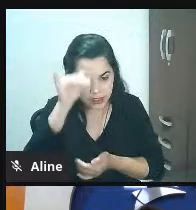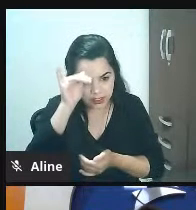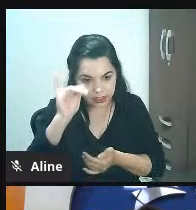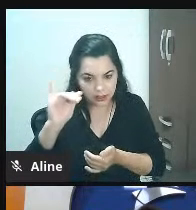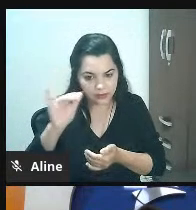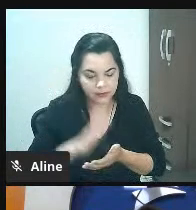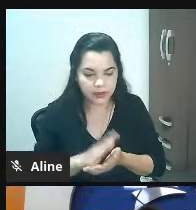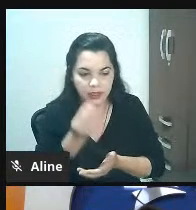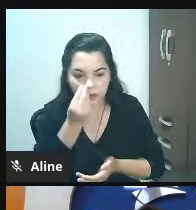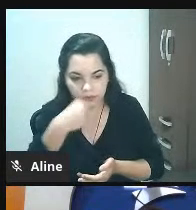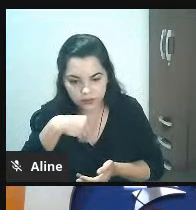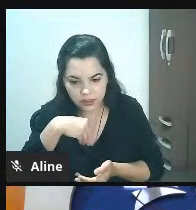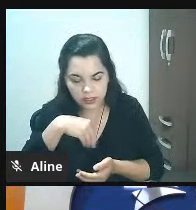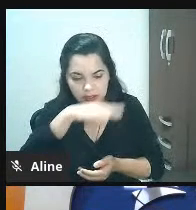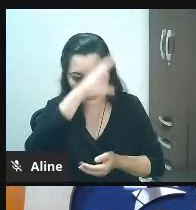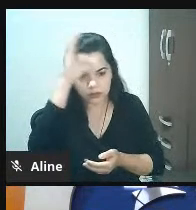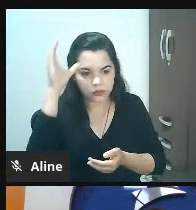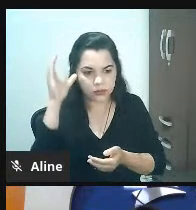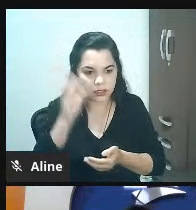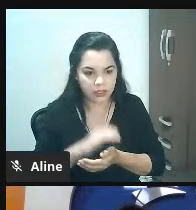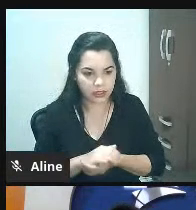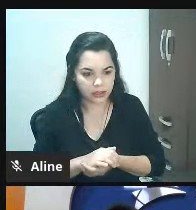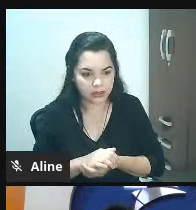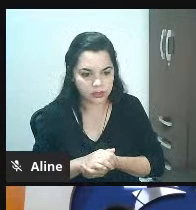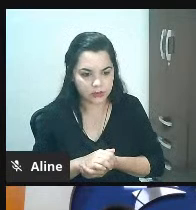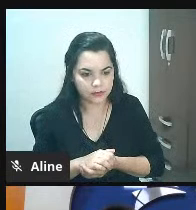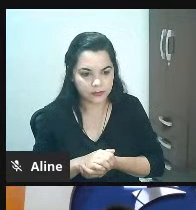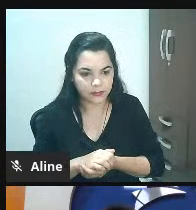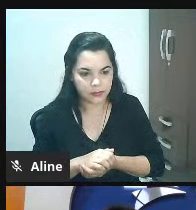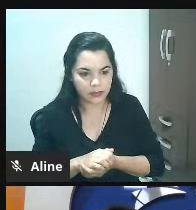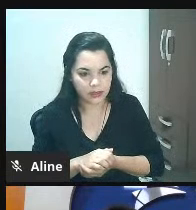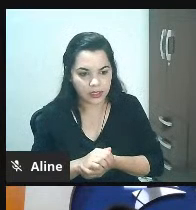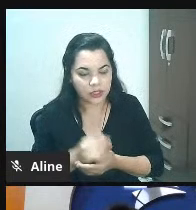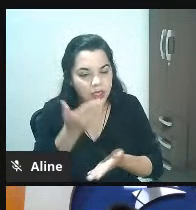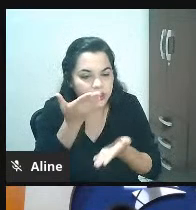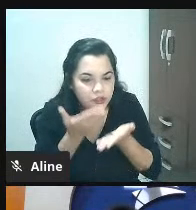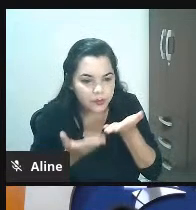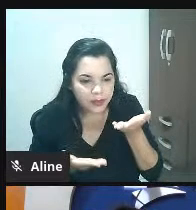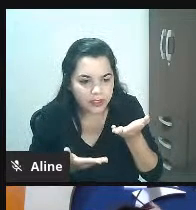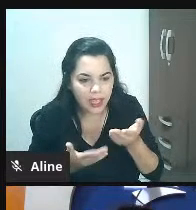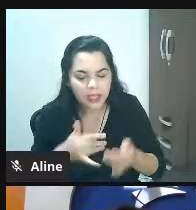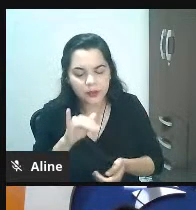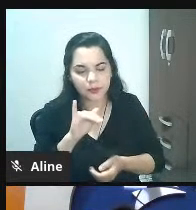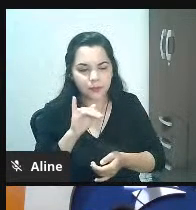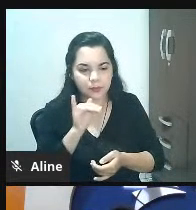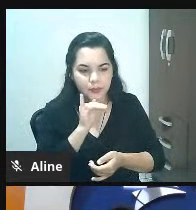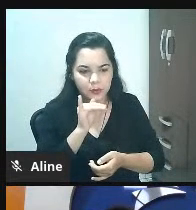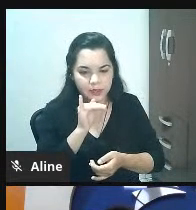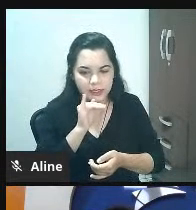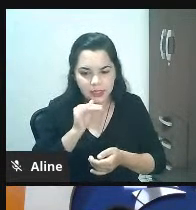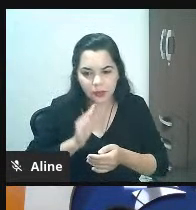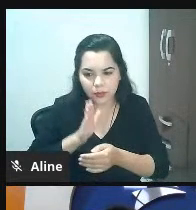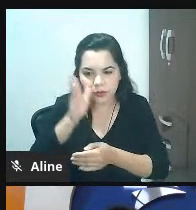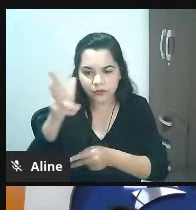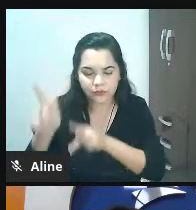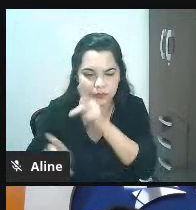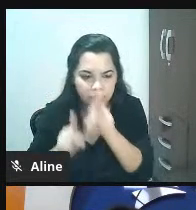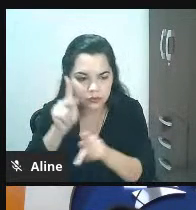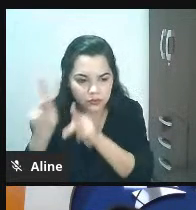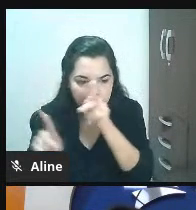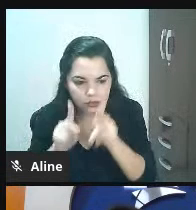frustração olha só e o risco de perder a viagem quer dizer eu não quero sair daqui ir num shopping perto da minha casa